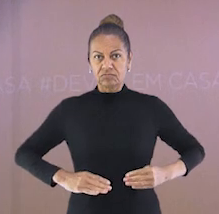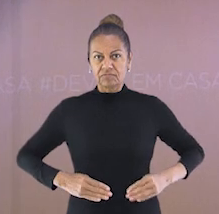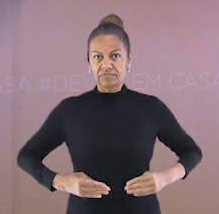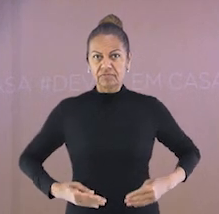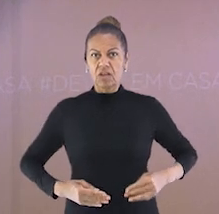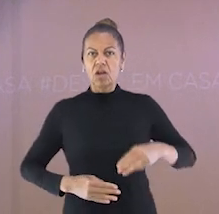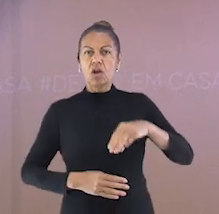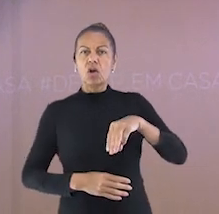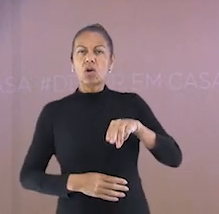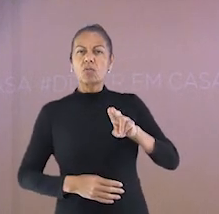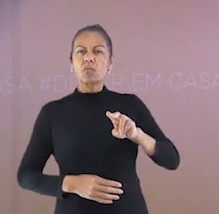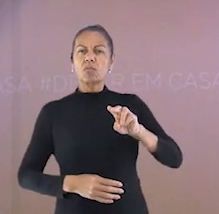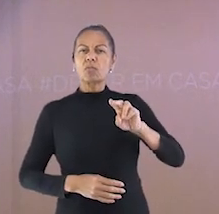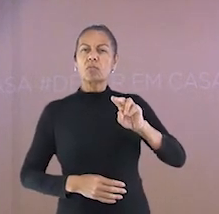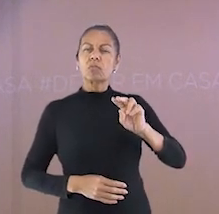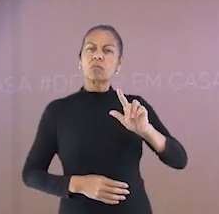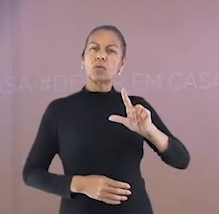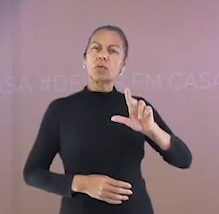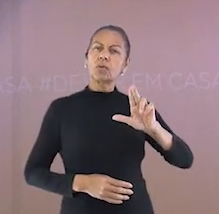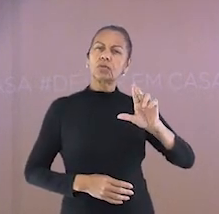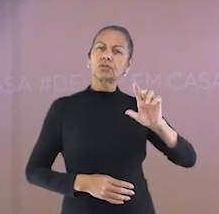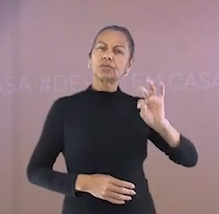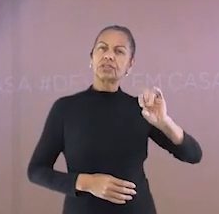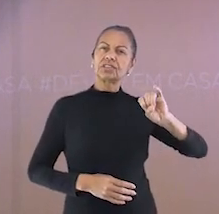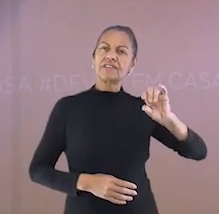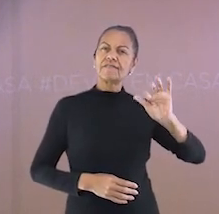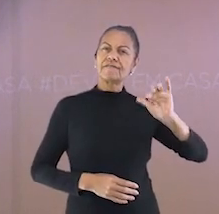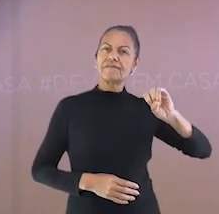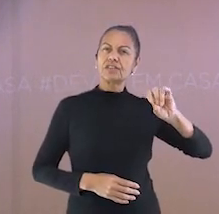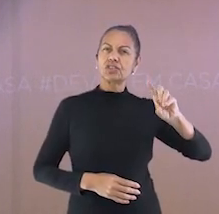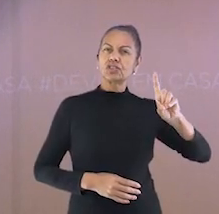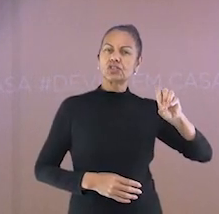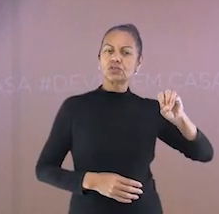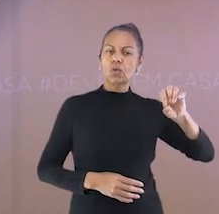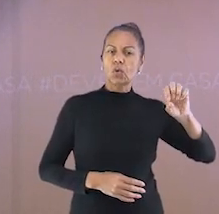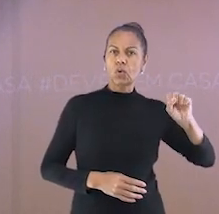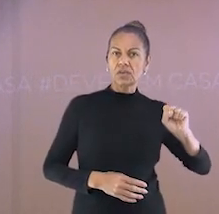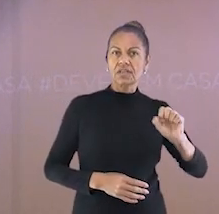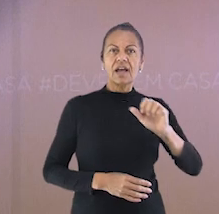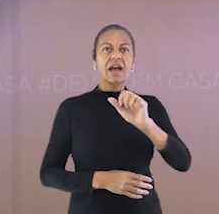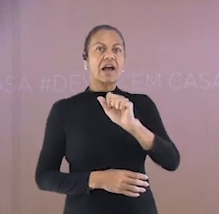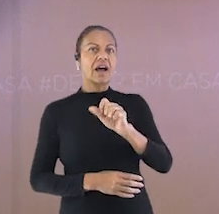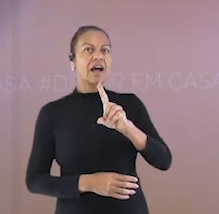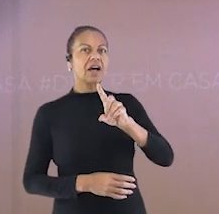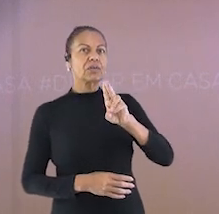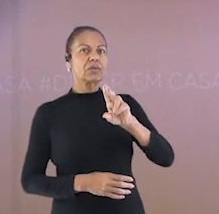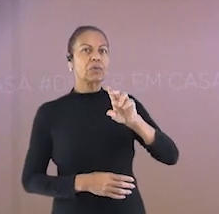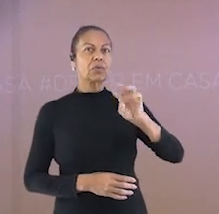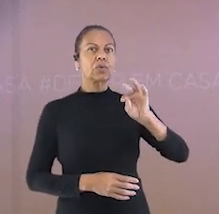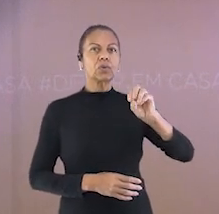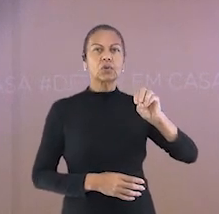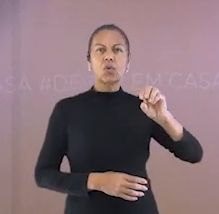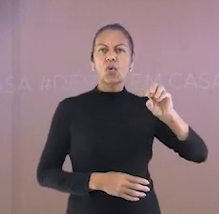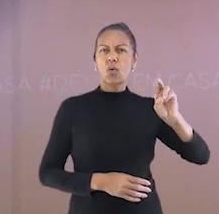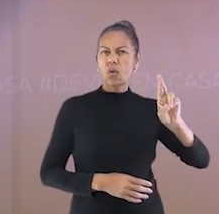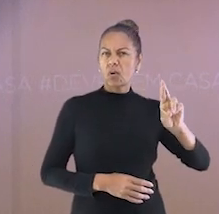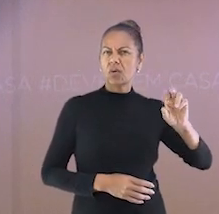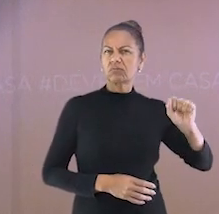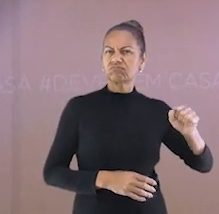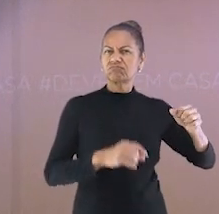adutor, eretor da espinha, oblico interno e externo, ilupsoas,